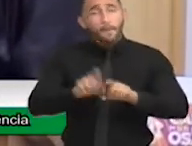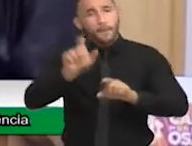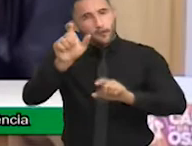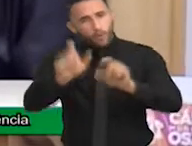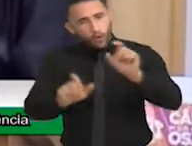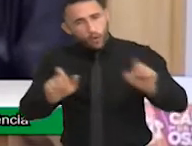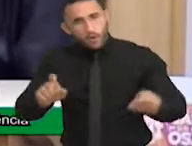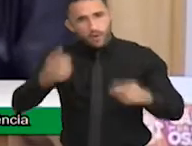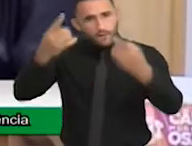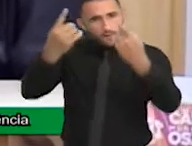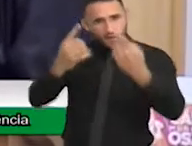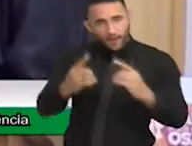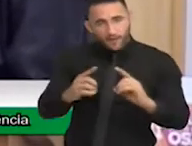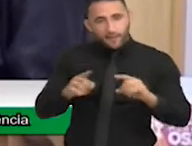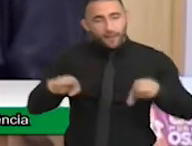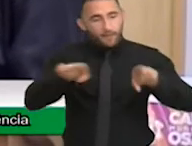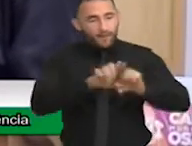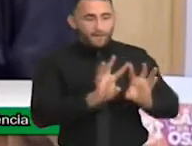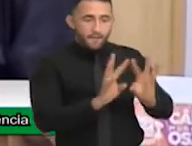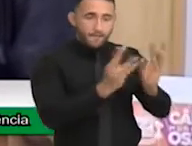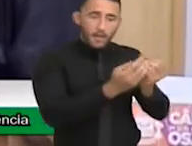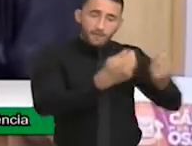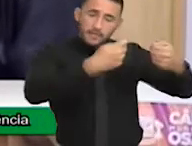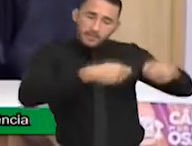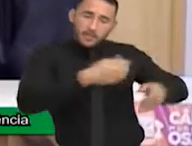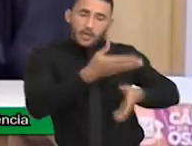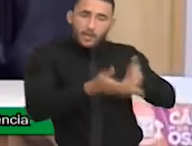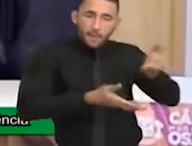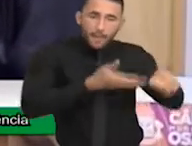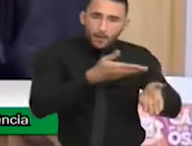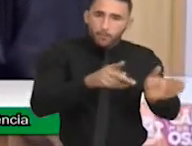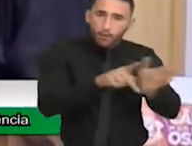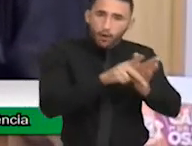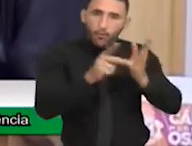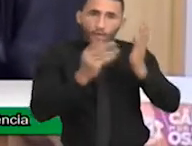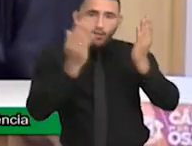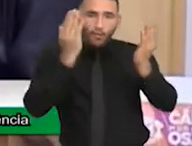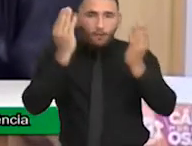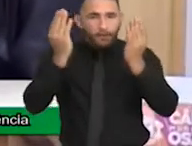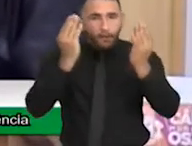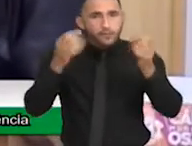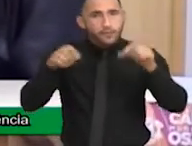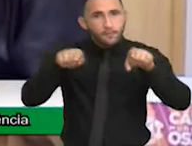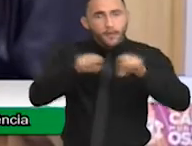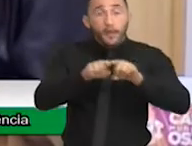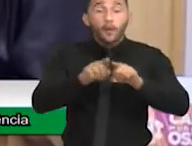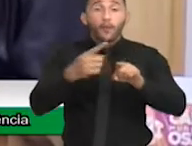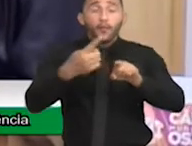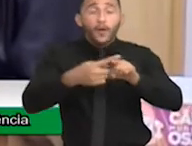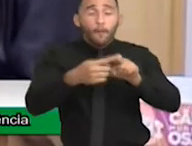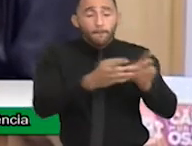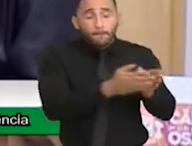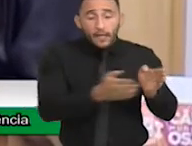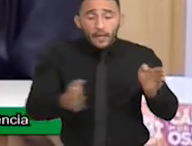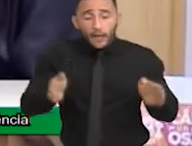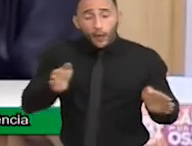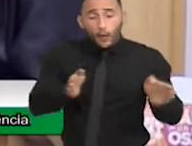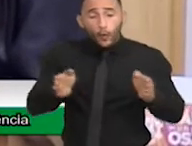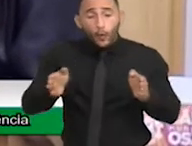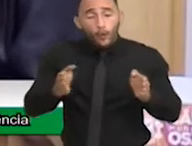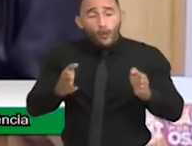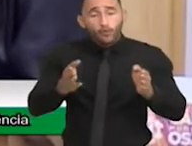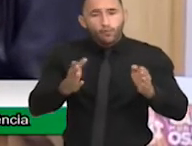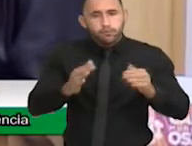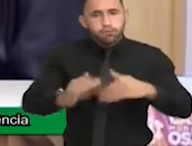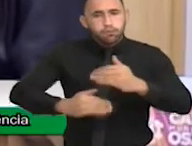deficiência como seus familiares necessitam de diversos tratamentos terapêuticos, visando o pleno do seu desenvolvimento e sua